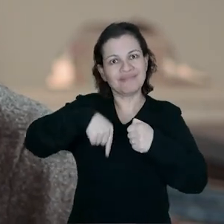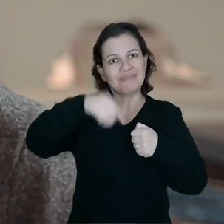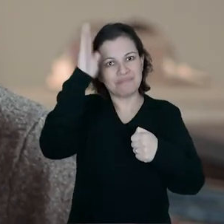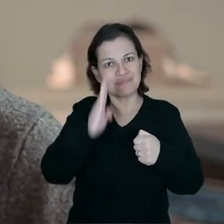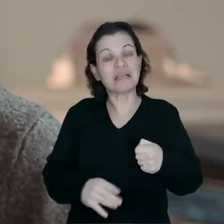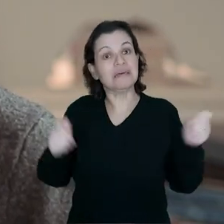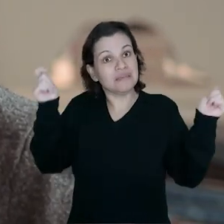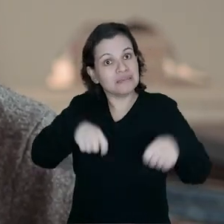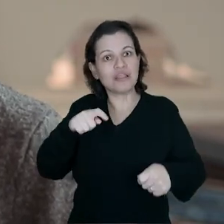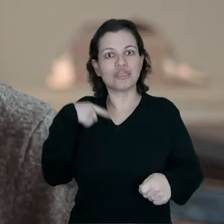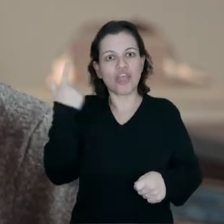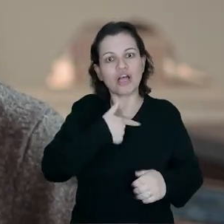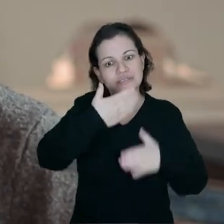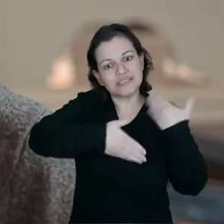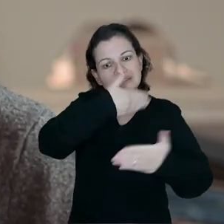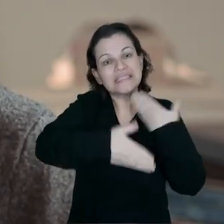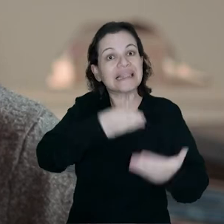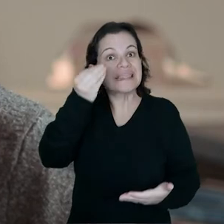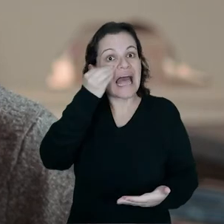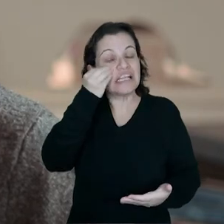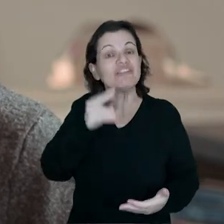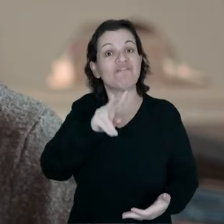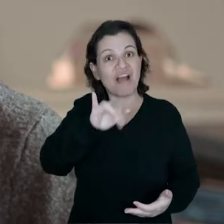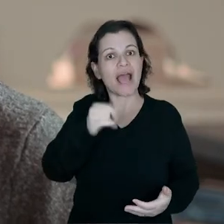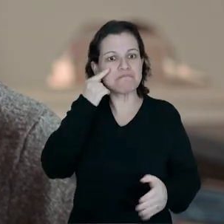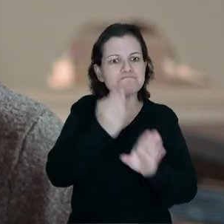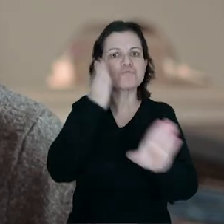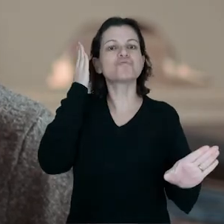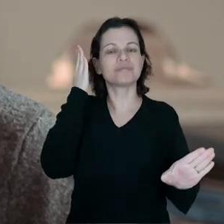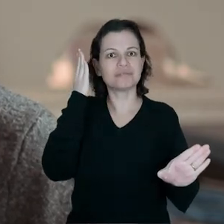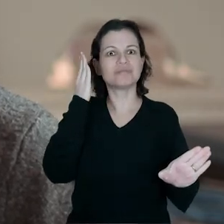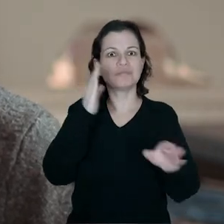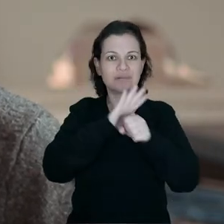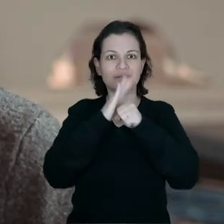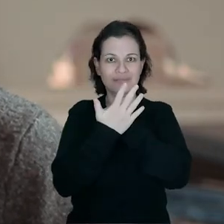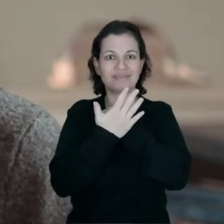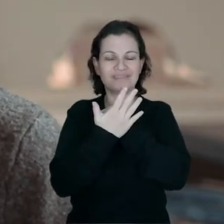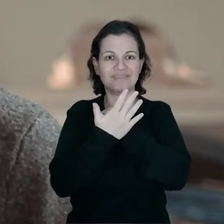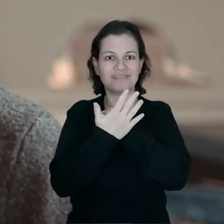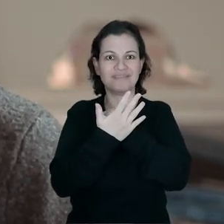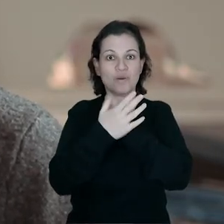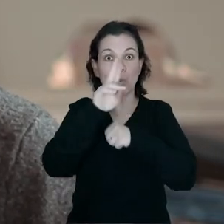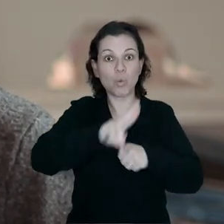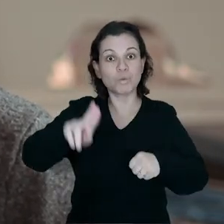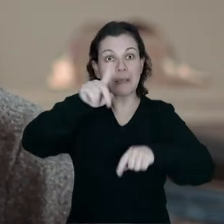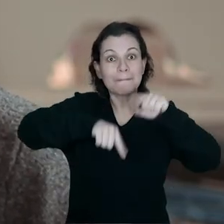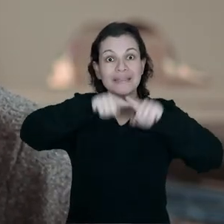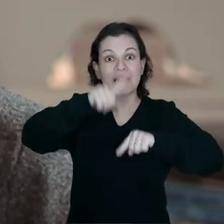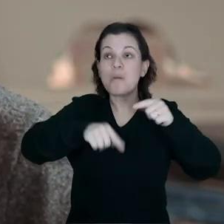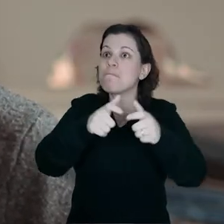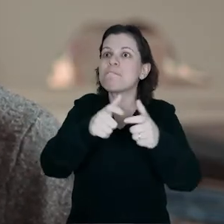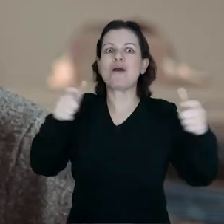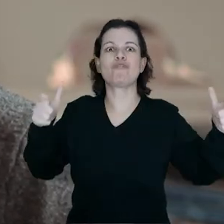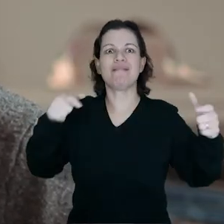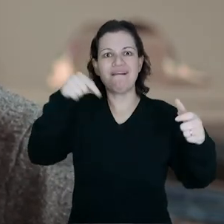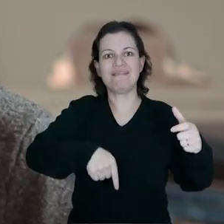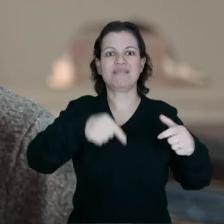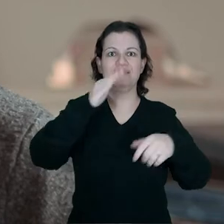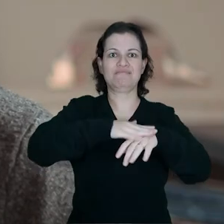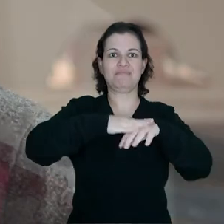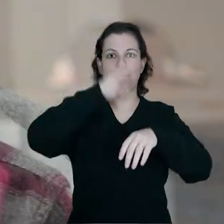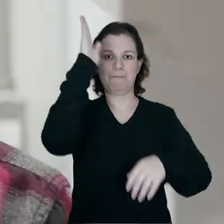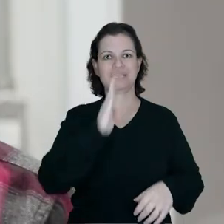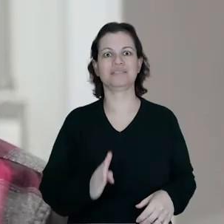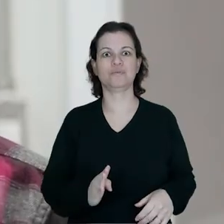nacionais, que permitiram, então, nós desenvolvermos testes que vão detectar o coronavírus, mas usando insumos maioritariamente